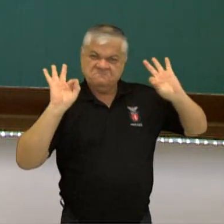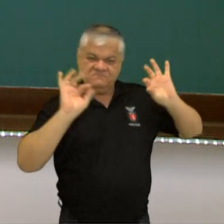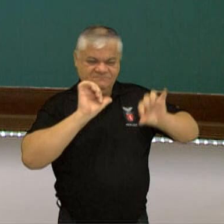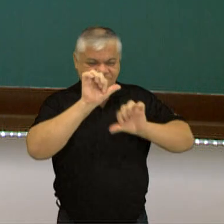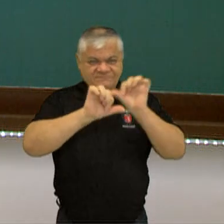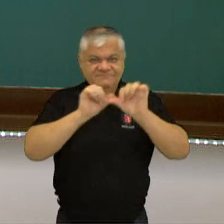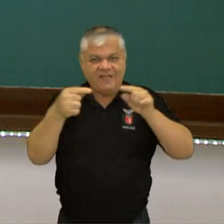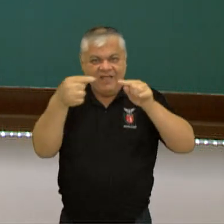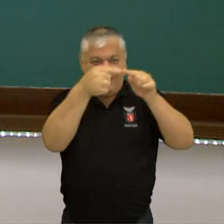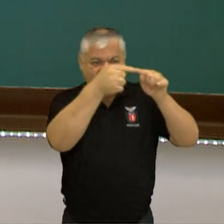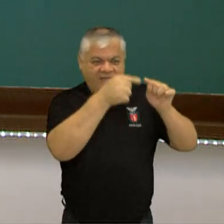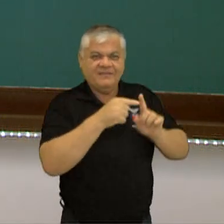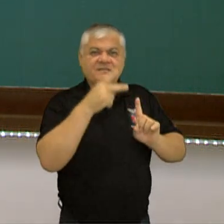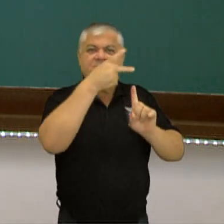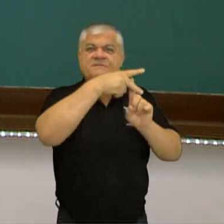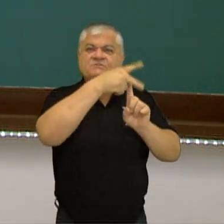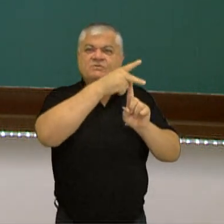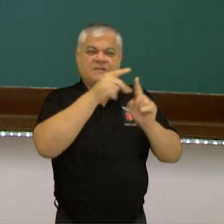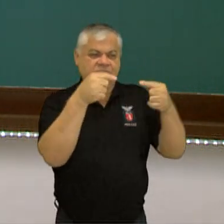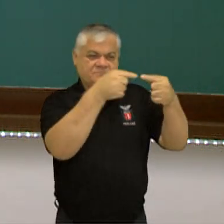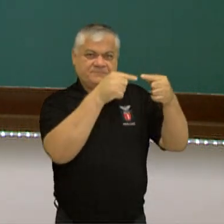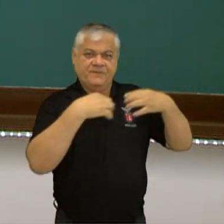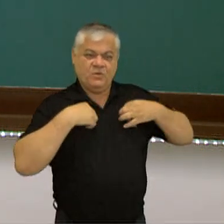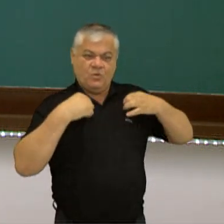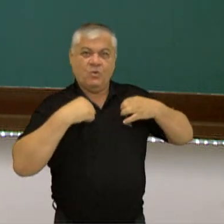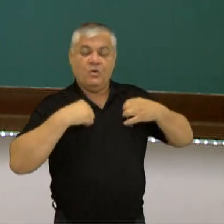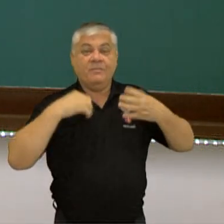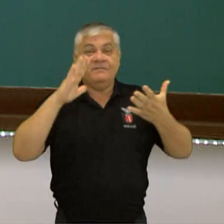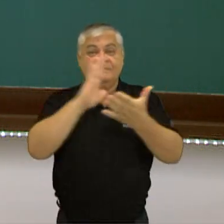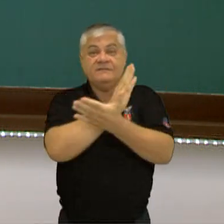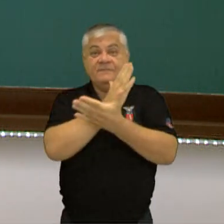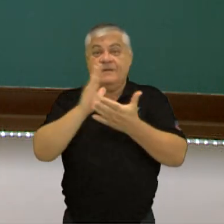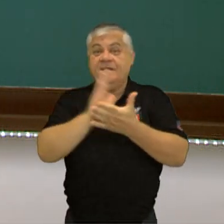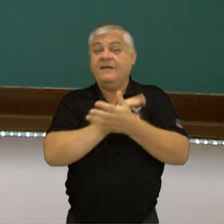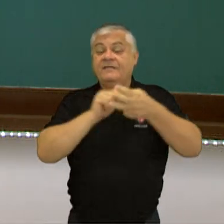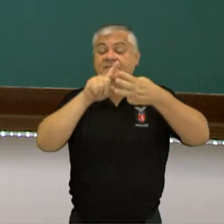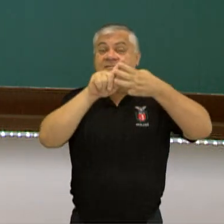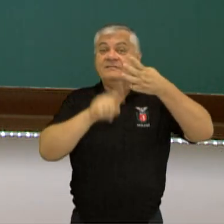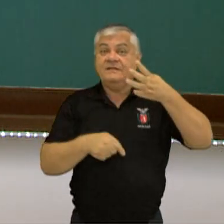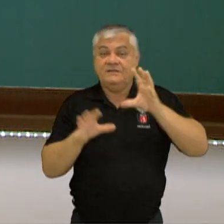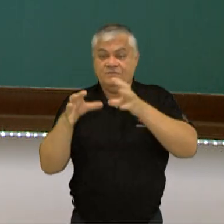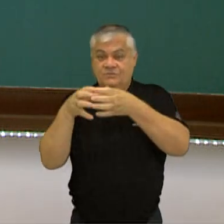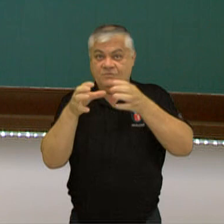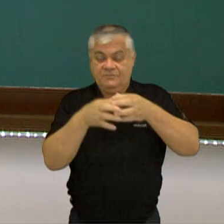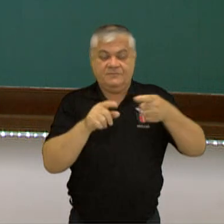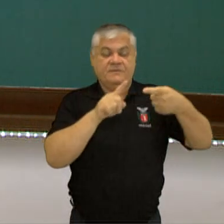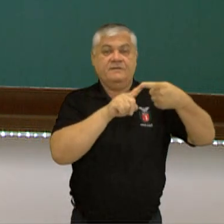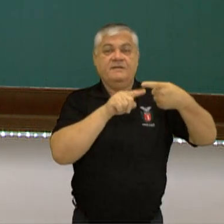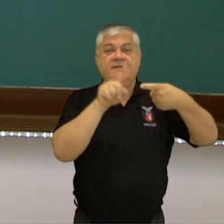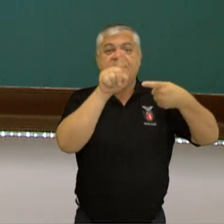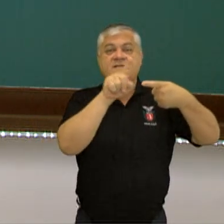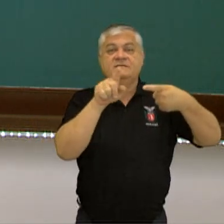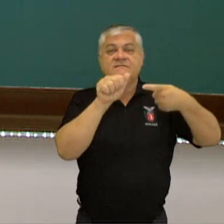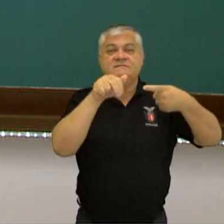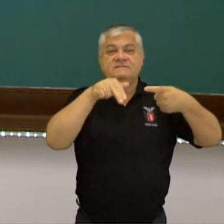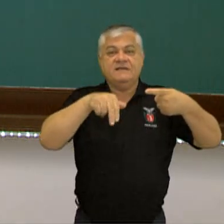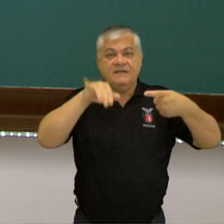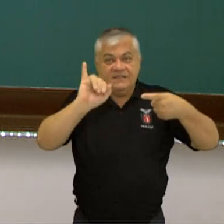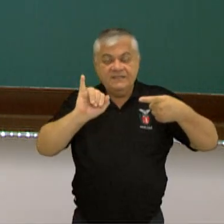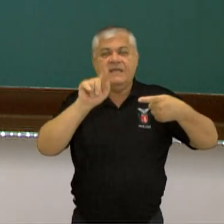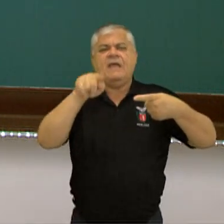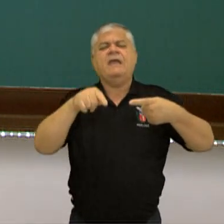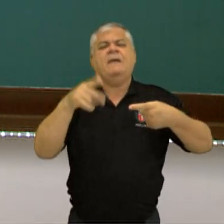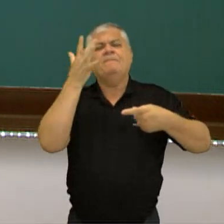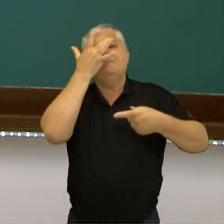cada personagem. E esses personagens são divididos em três categorias, que são os zani, né? Que são as pessoas